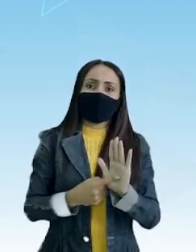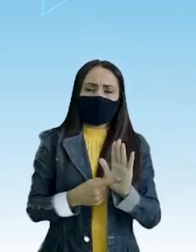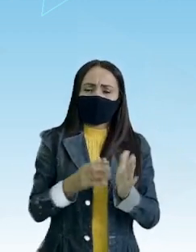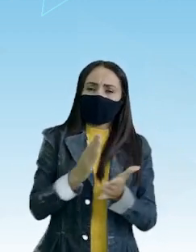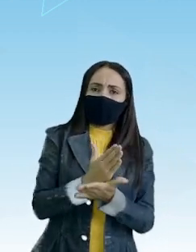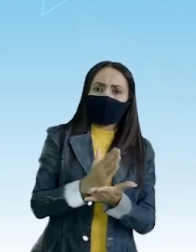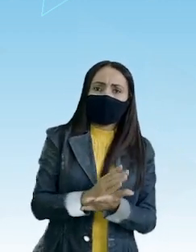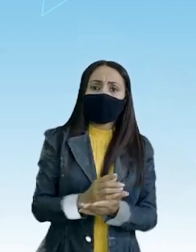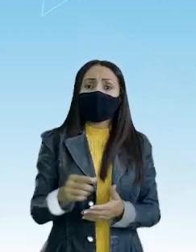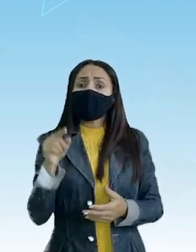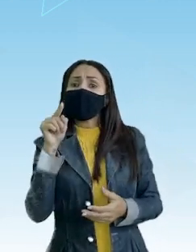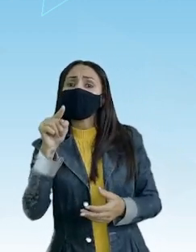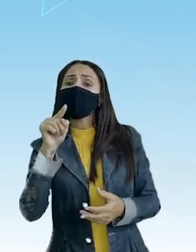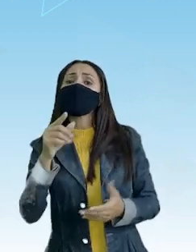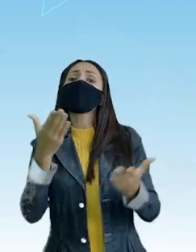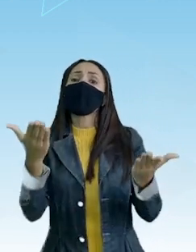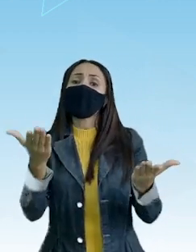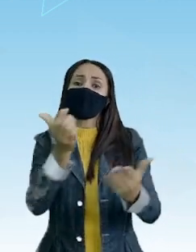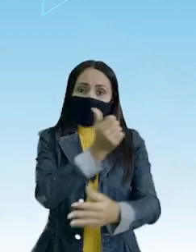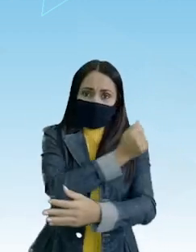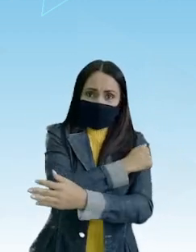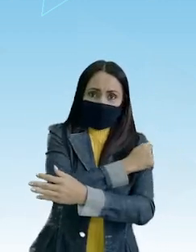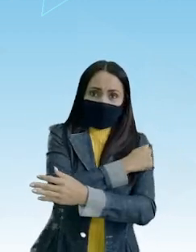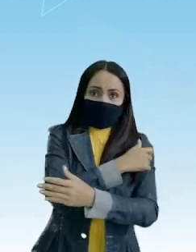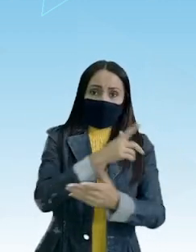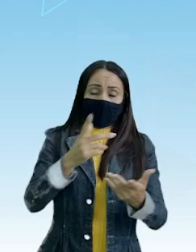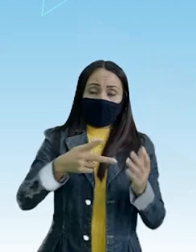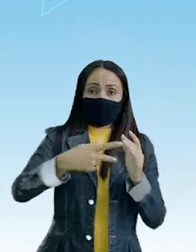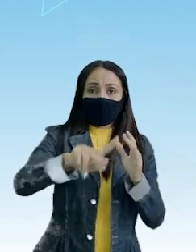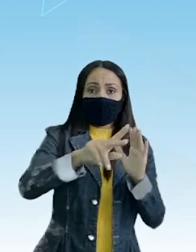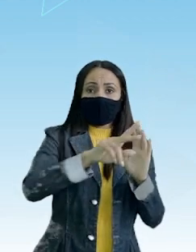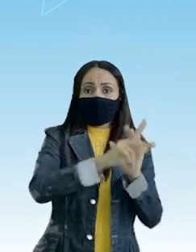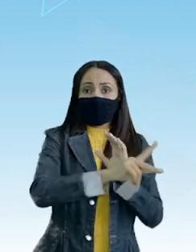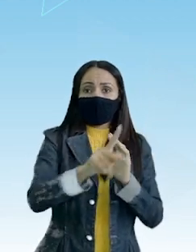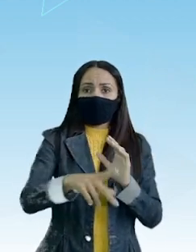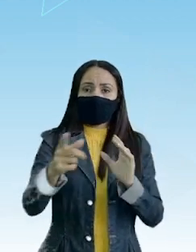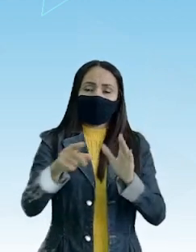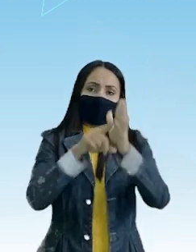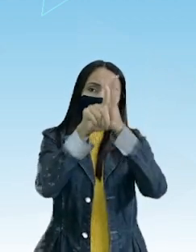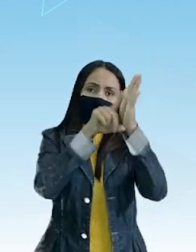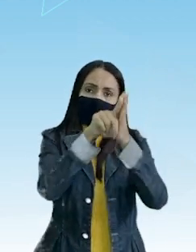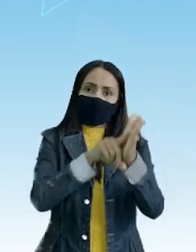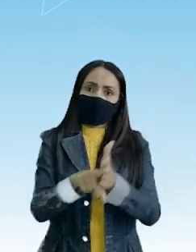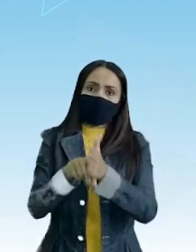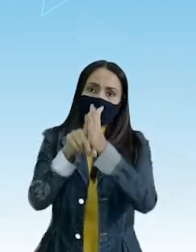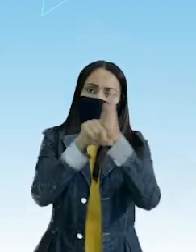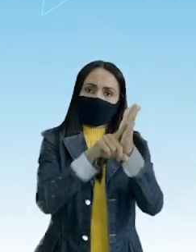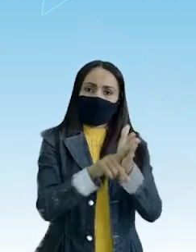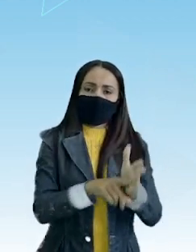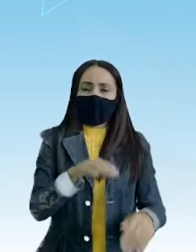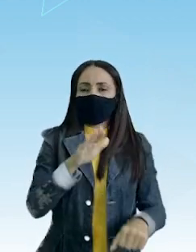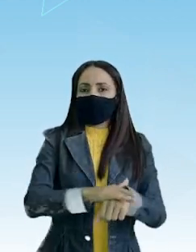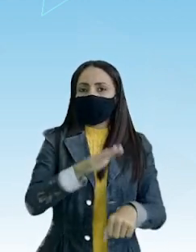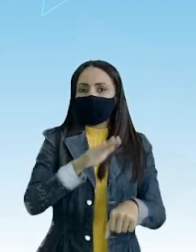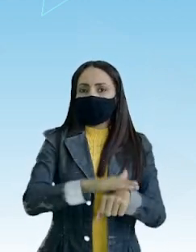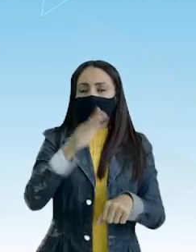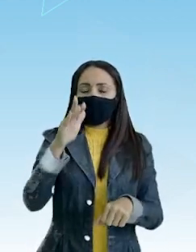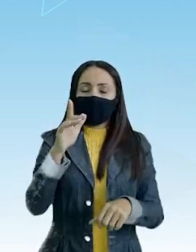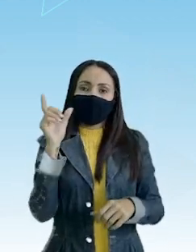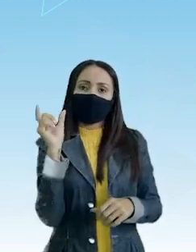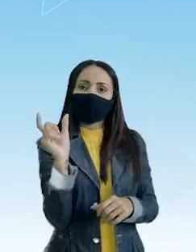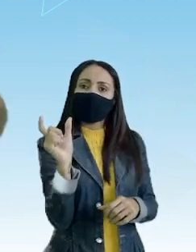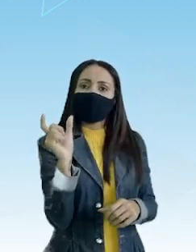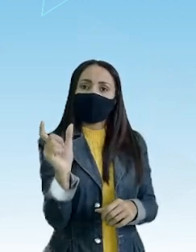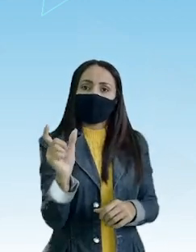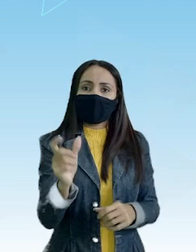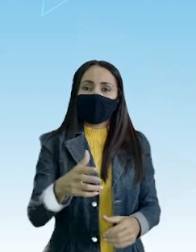Vocês Aliás Estudantes Com o seu professor Vão pesquisar Mais um pouco As palavras Conhecer O